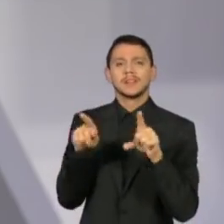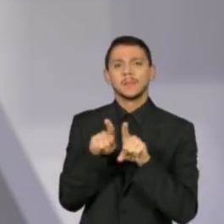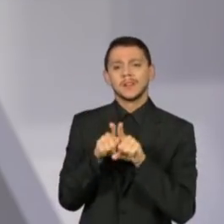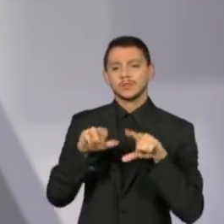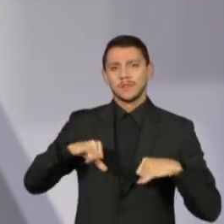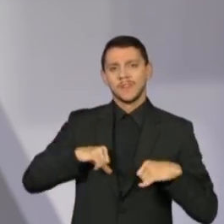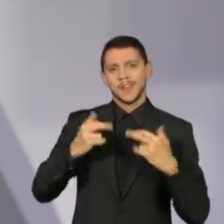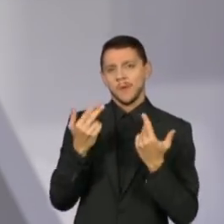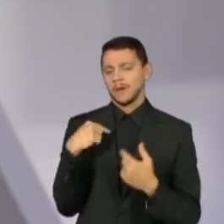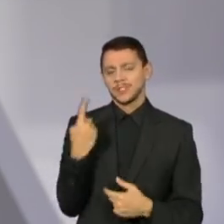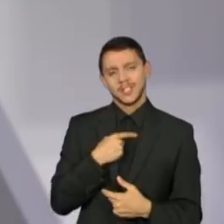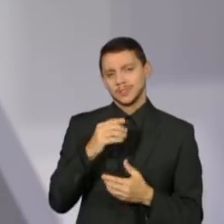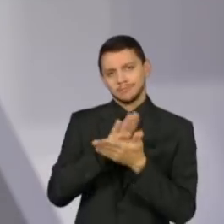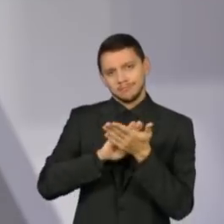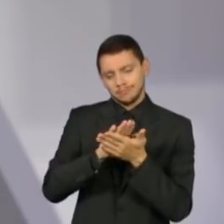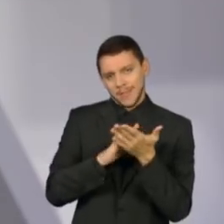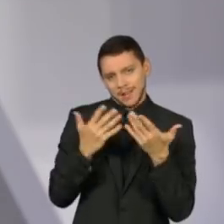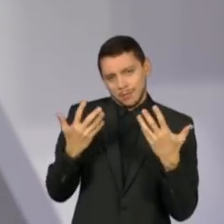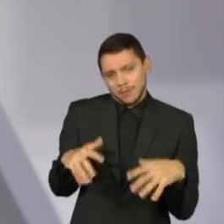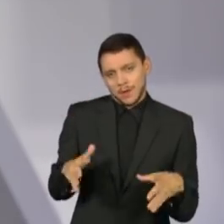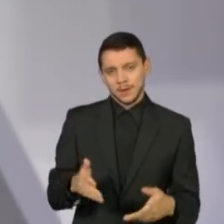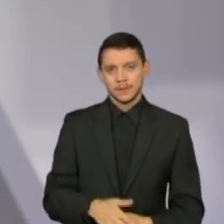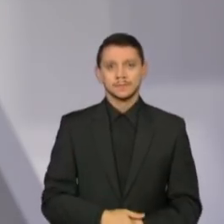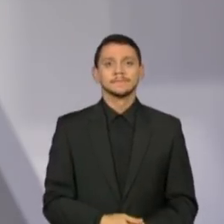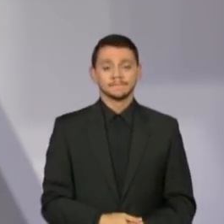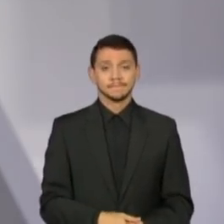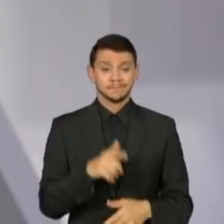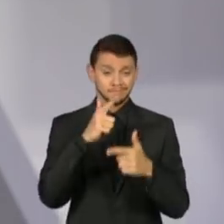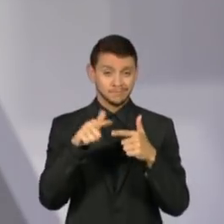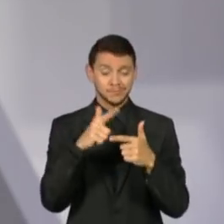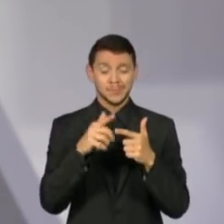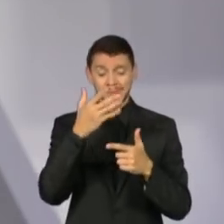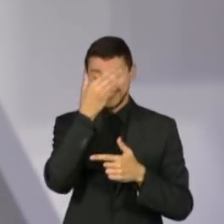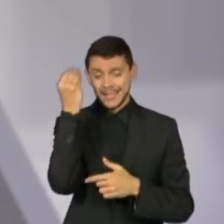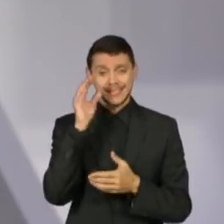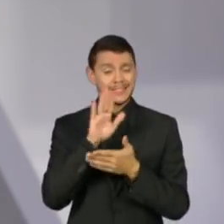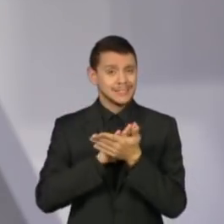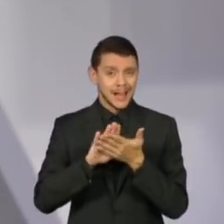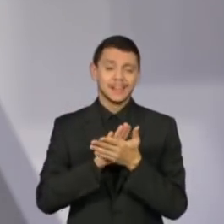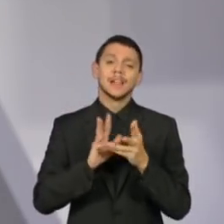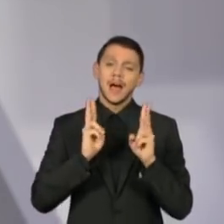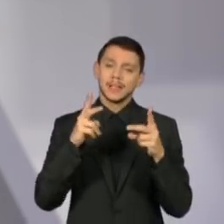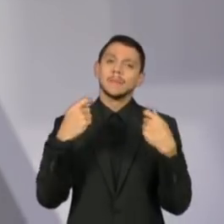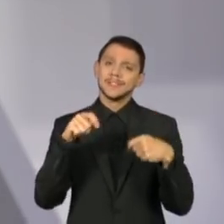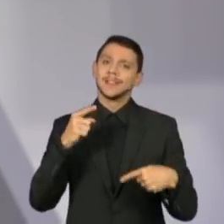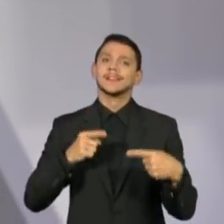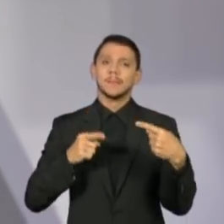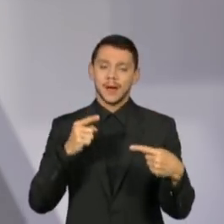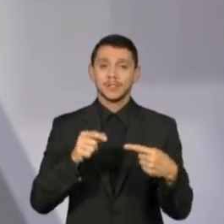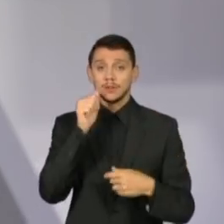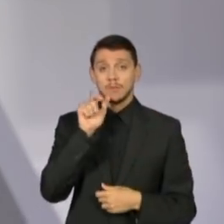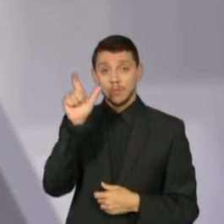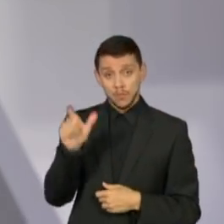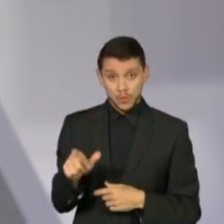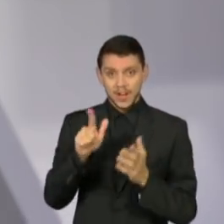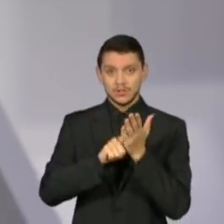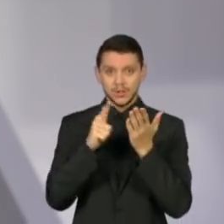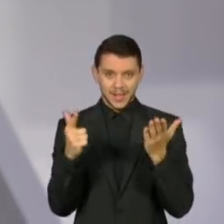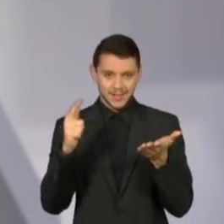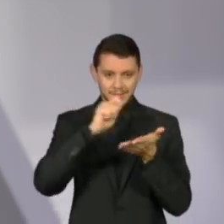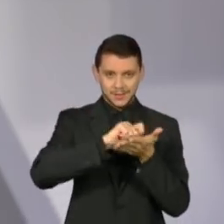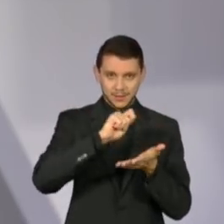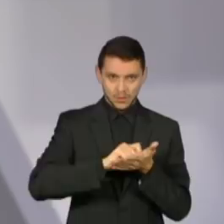Uma tragédia que não se esquece e que ainda precisa ser muito debatida. A jornalista e escritora Daniela Arbex